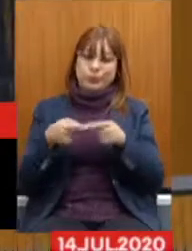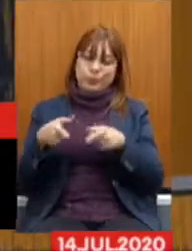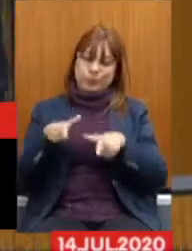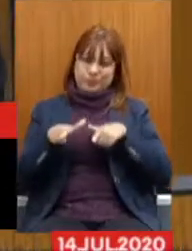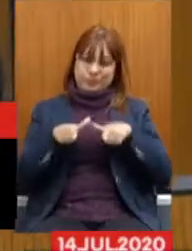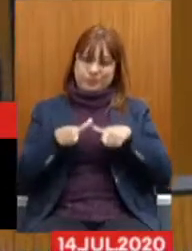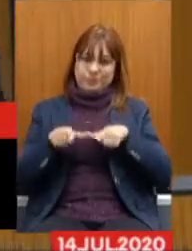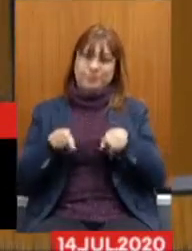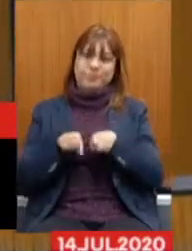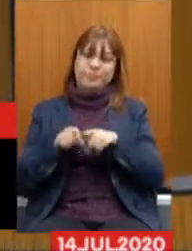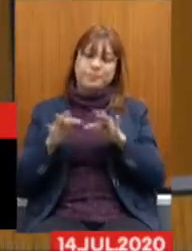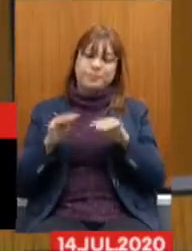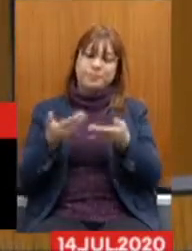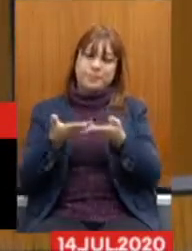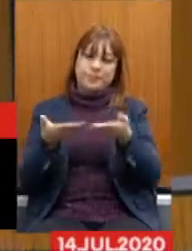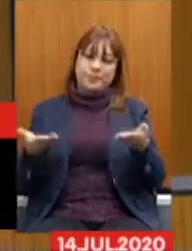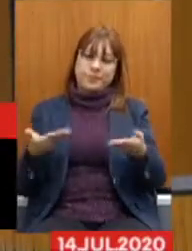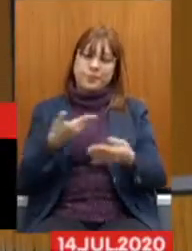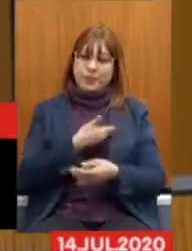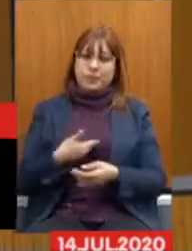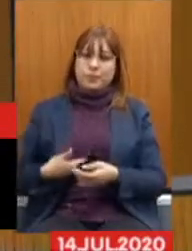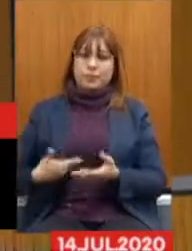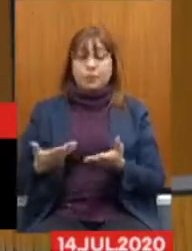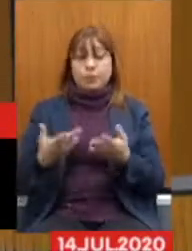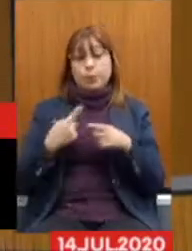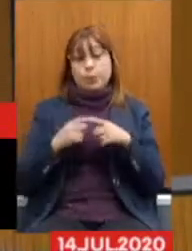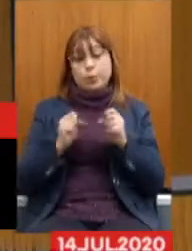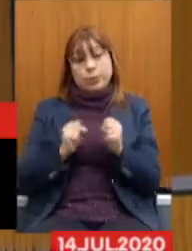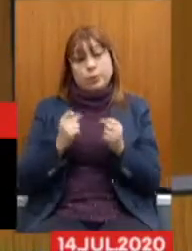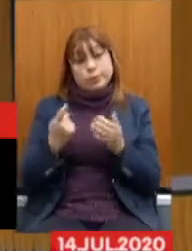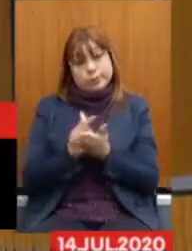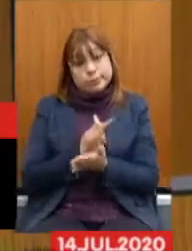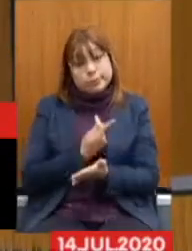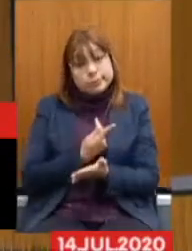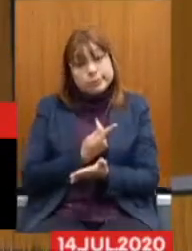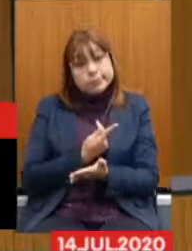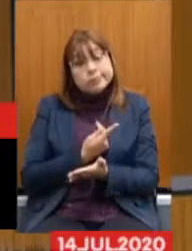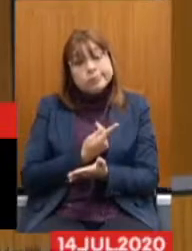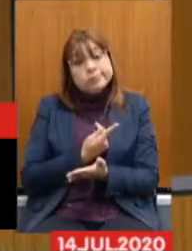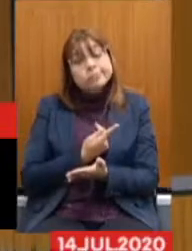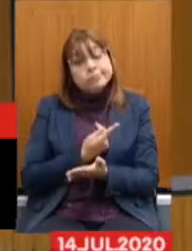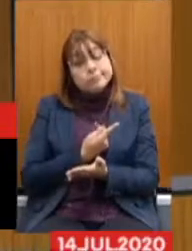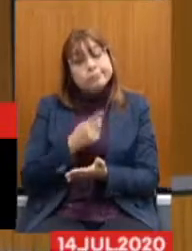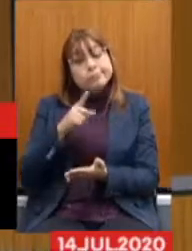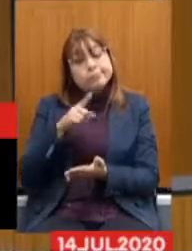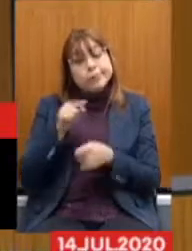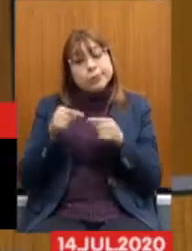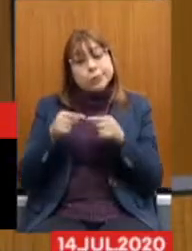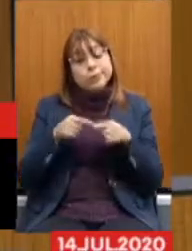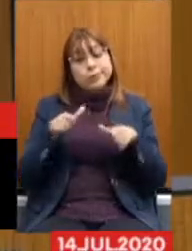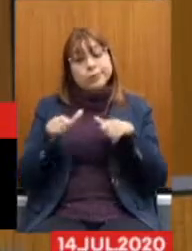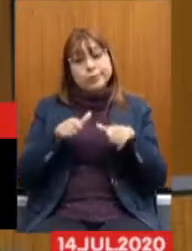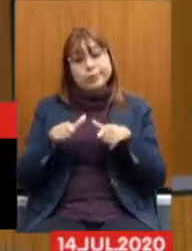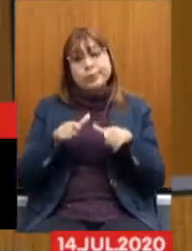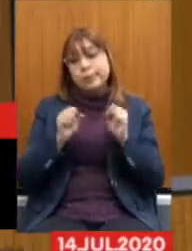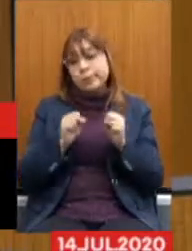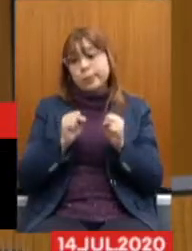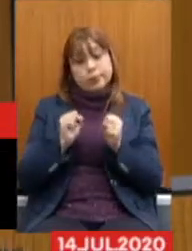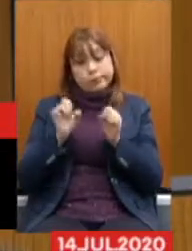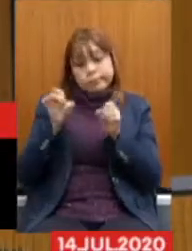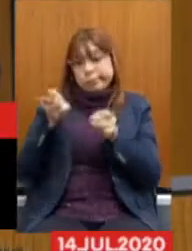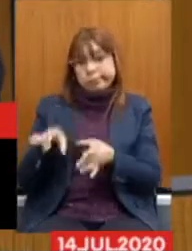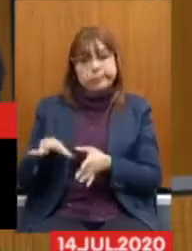público. sob pena do serviço vir a ser sucateado,